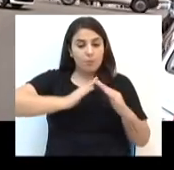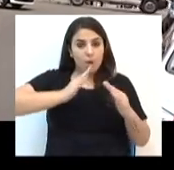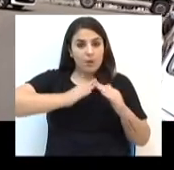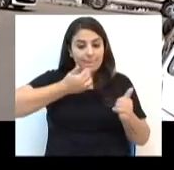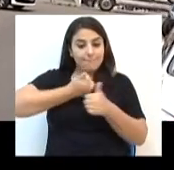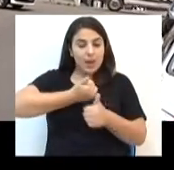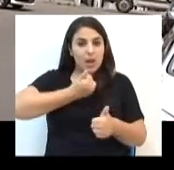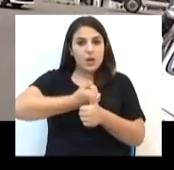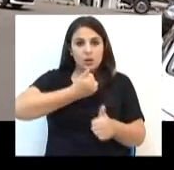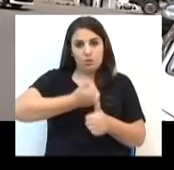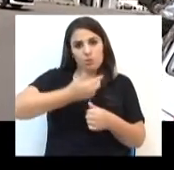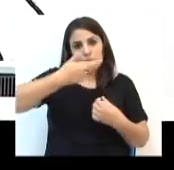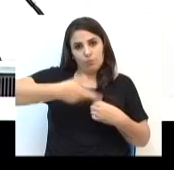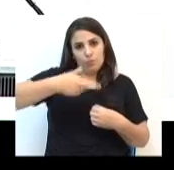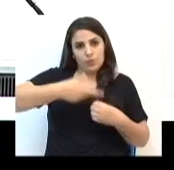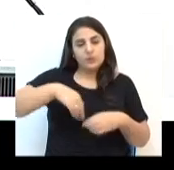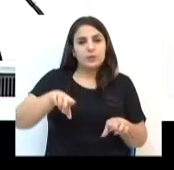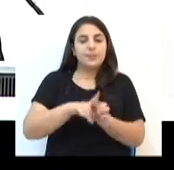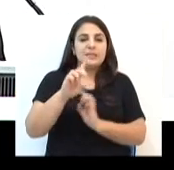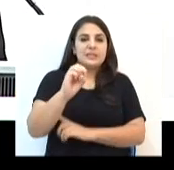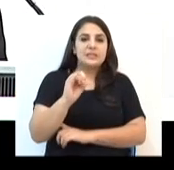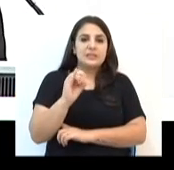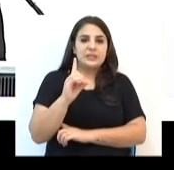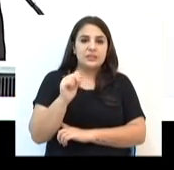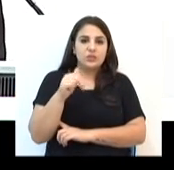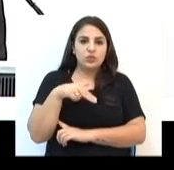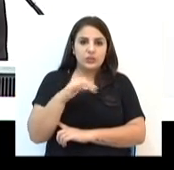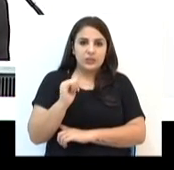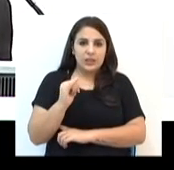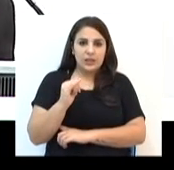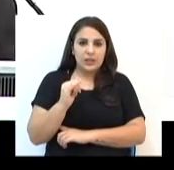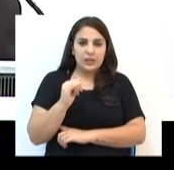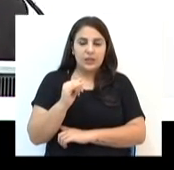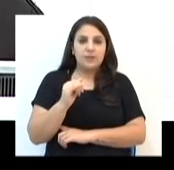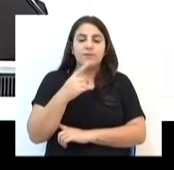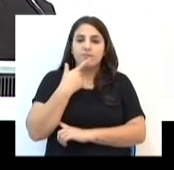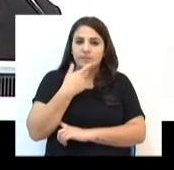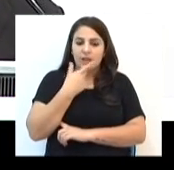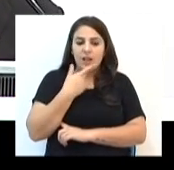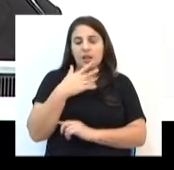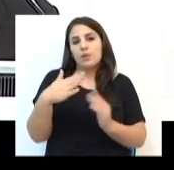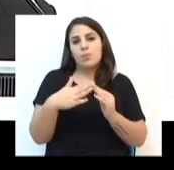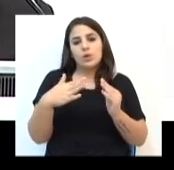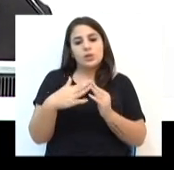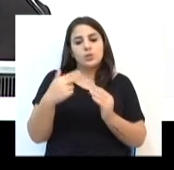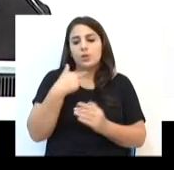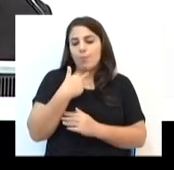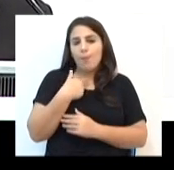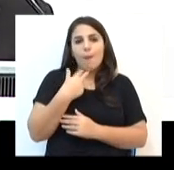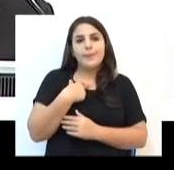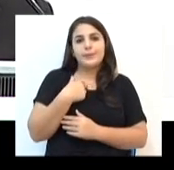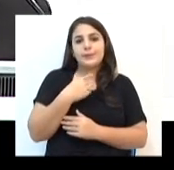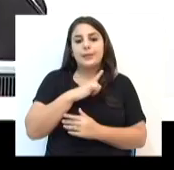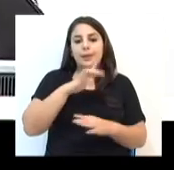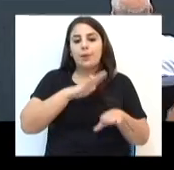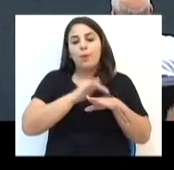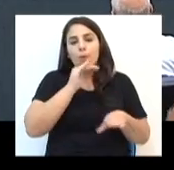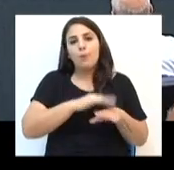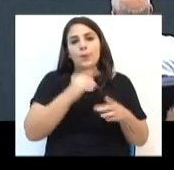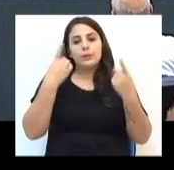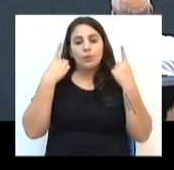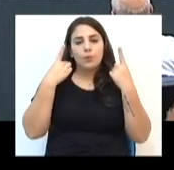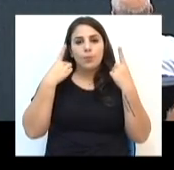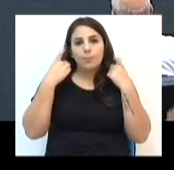postos de combustíveis. O vereador Sidney Ávila ressalta que os moradores não devem ser penalizados